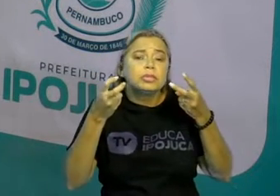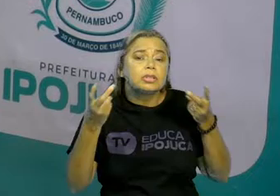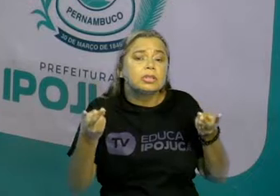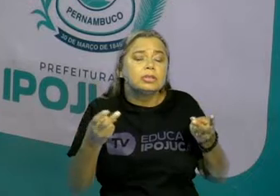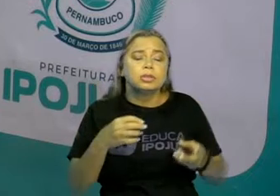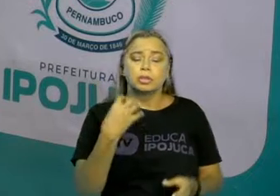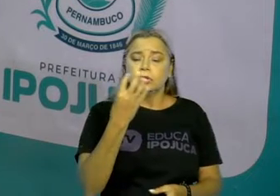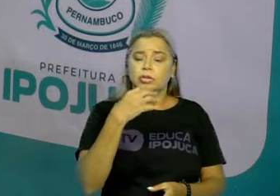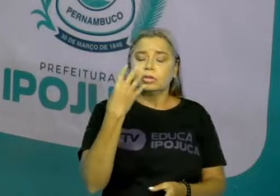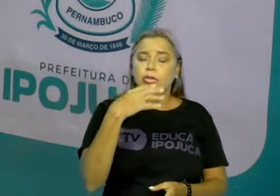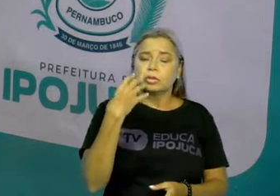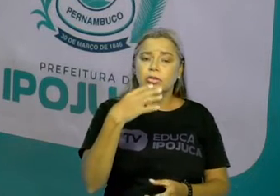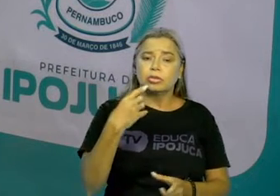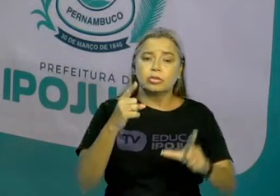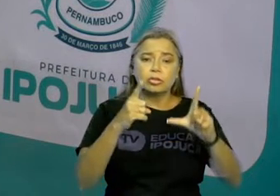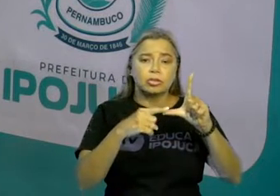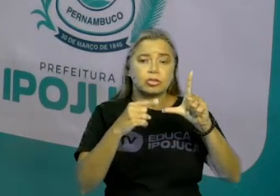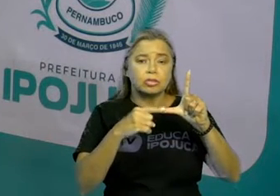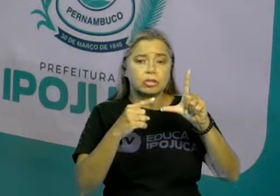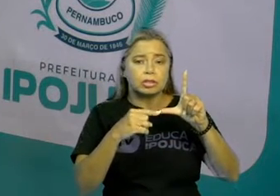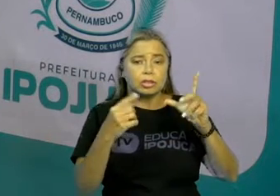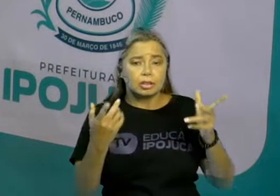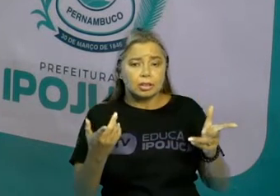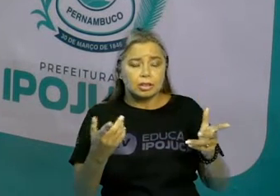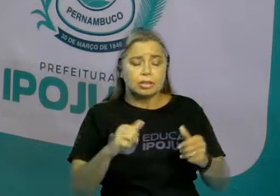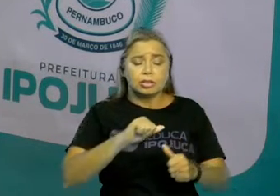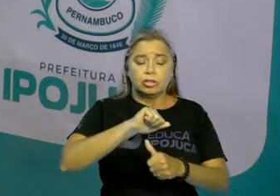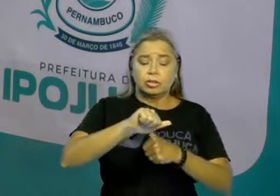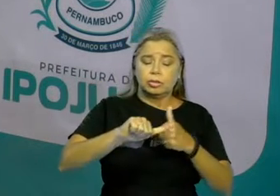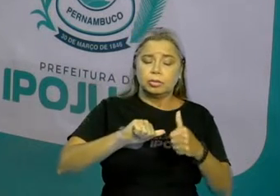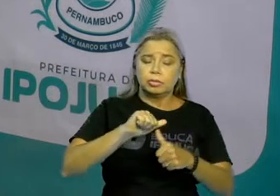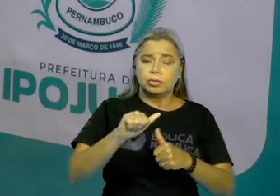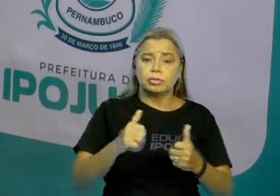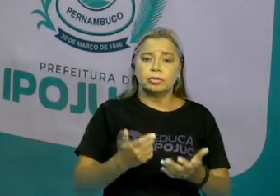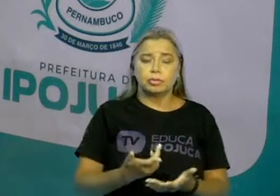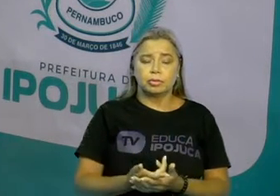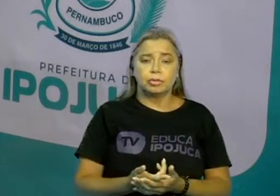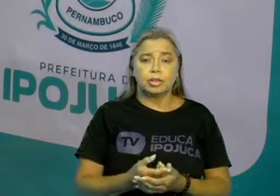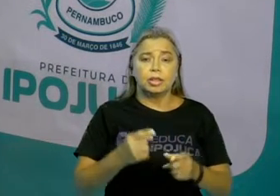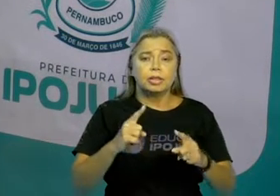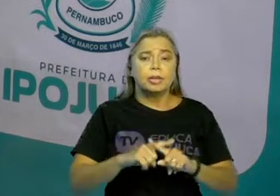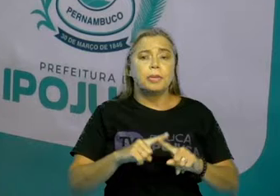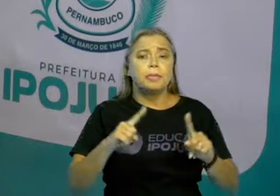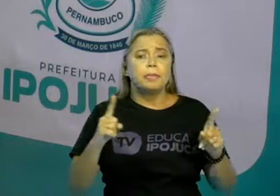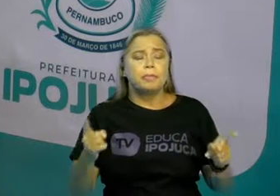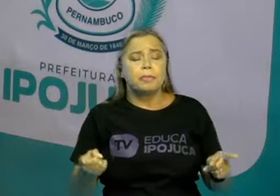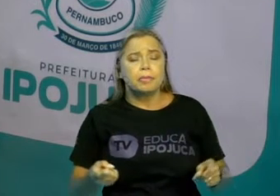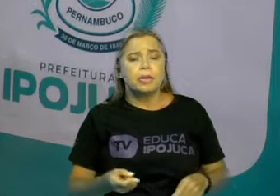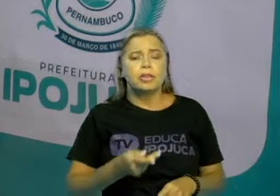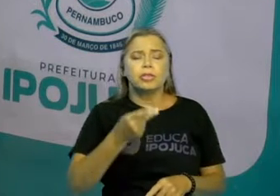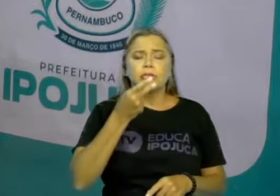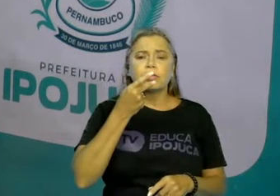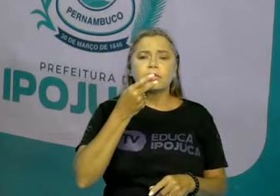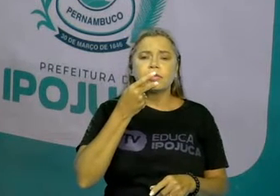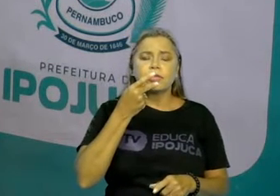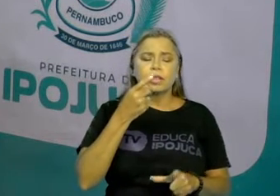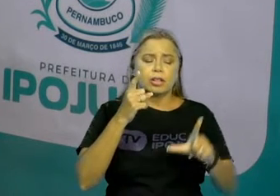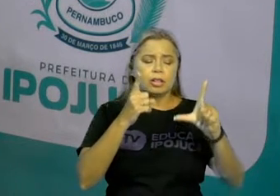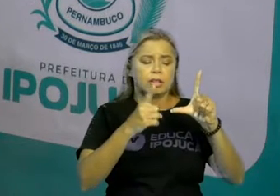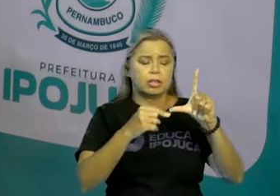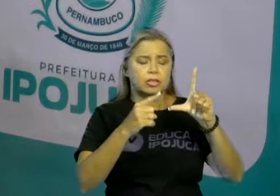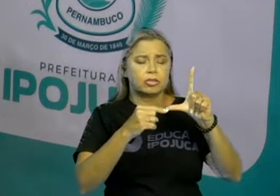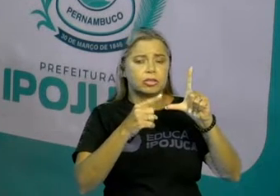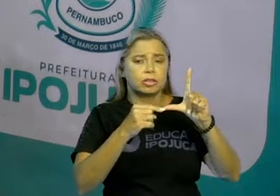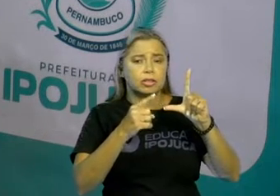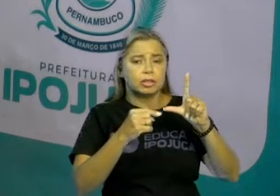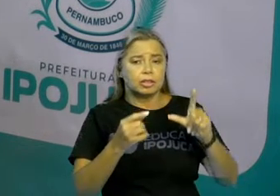das letras, eles são mais rápidos. Quando a gente pronuncia isoladamente com o nome das letras, a gente